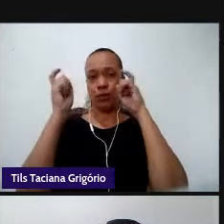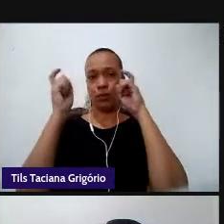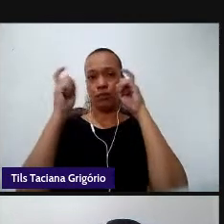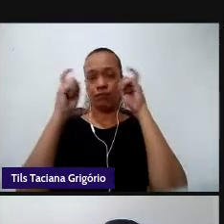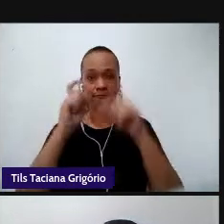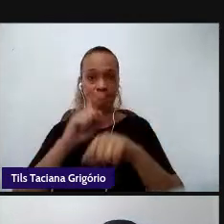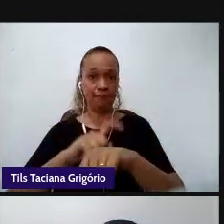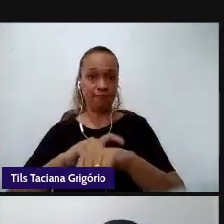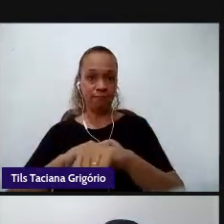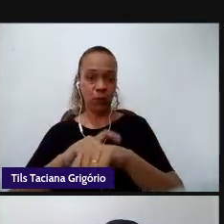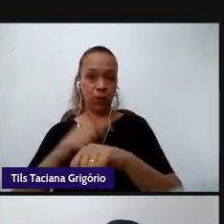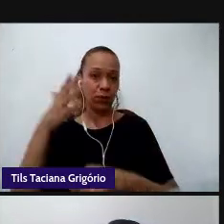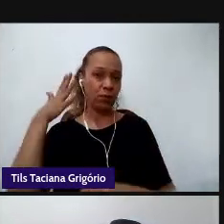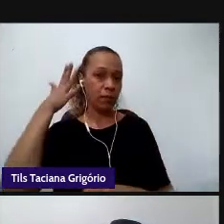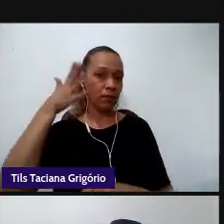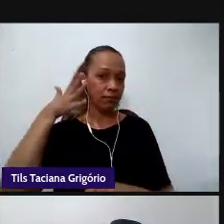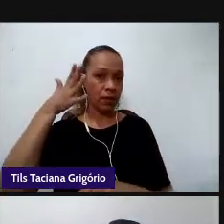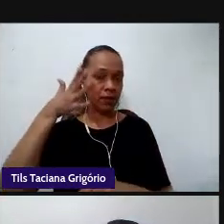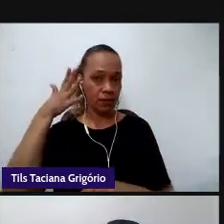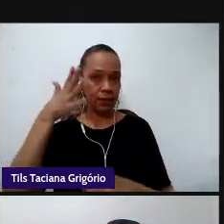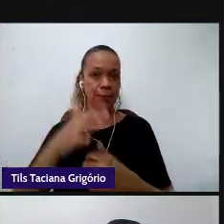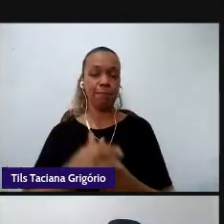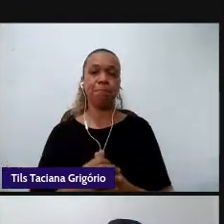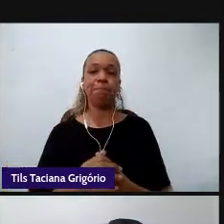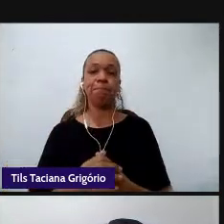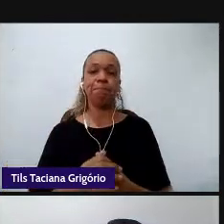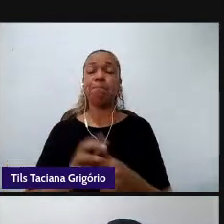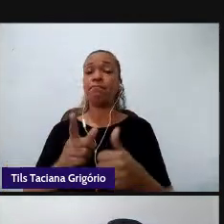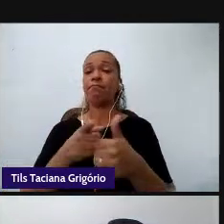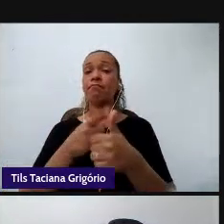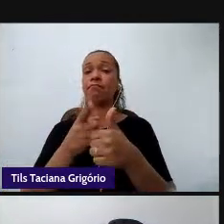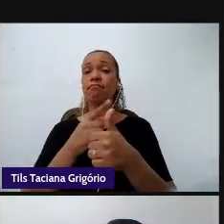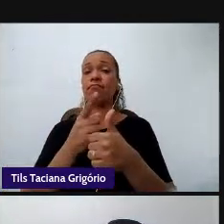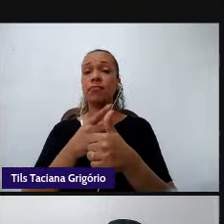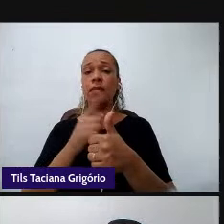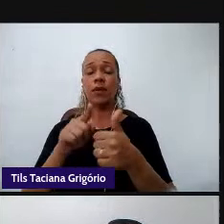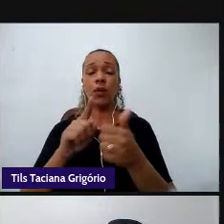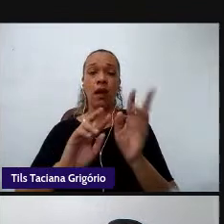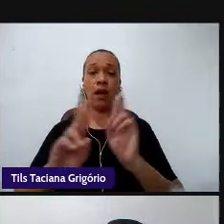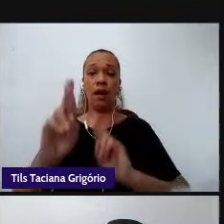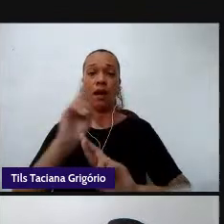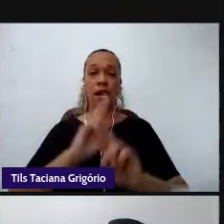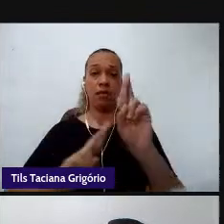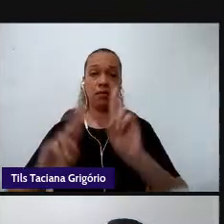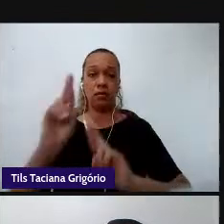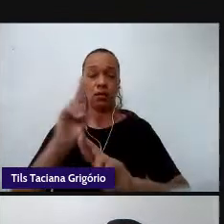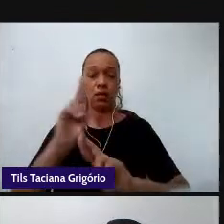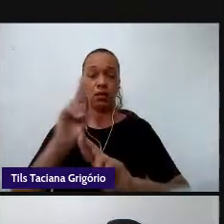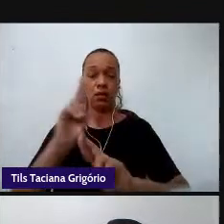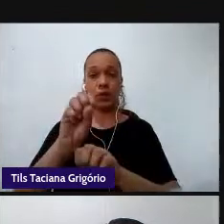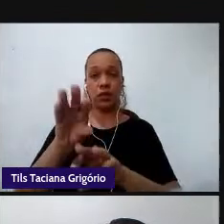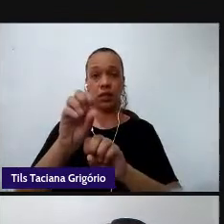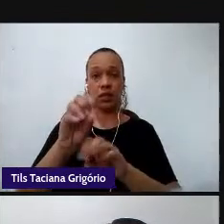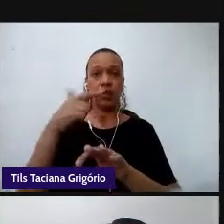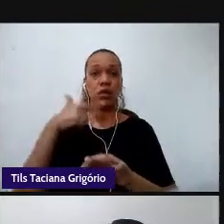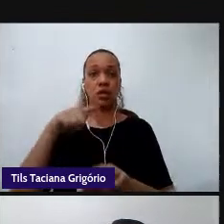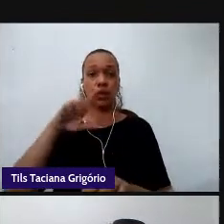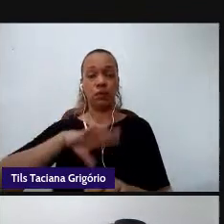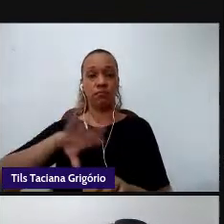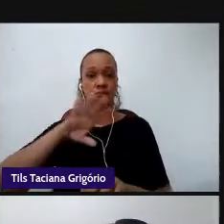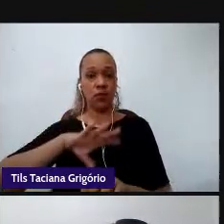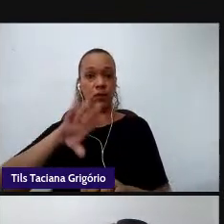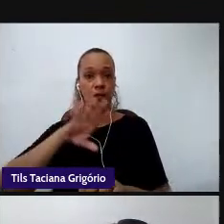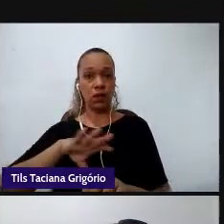palestra. Então, o primeiro é a relação entre o ensino de língua portuguesa e as principais reformas curriculares,